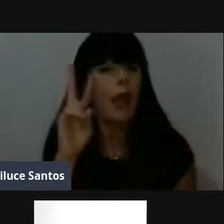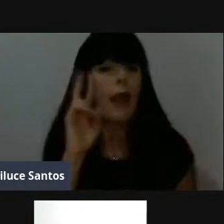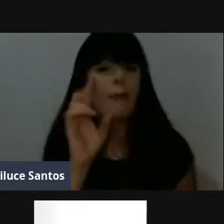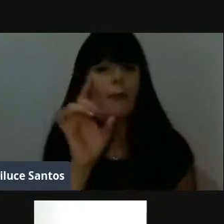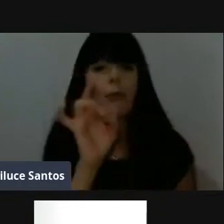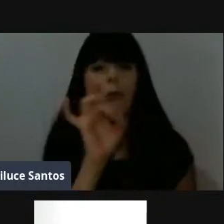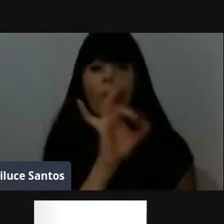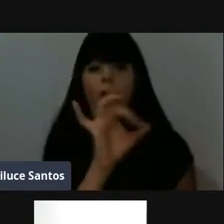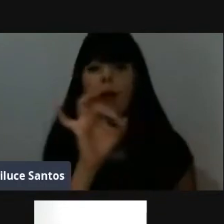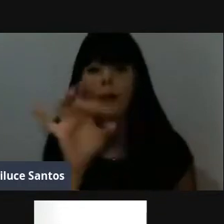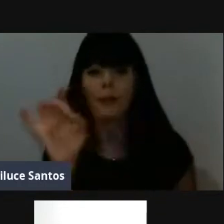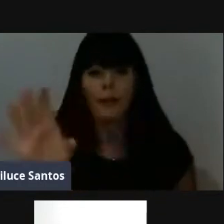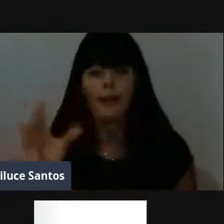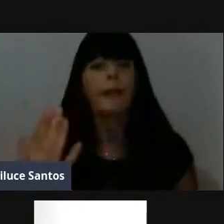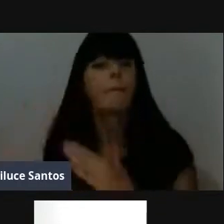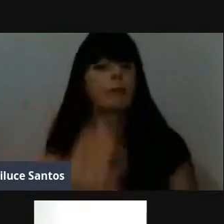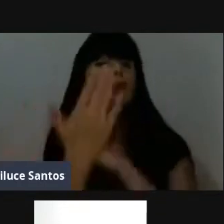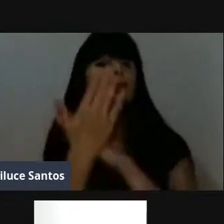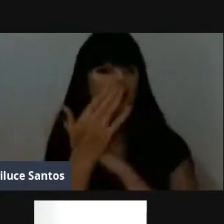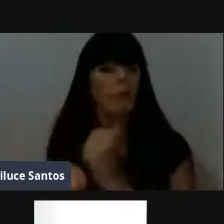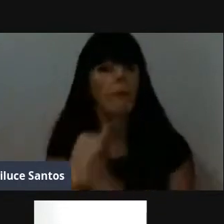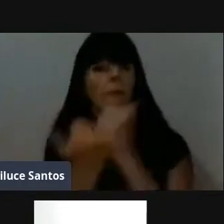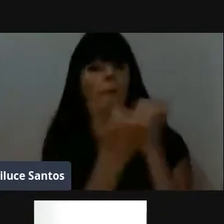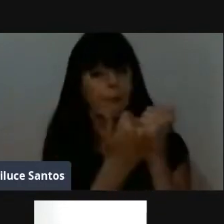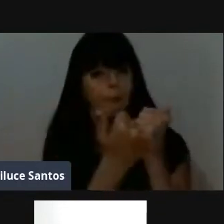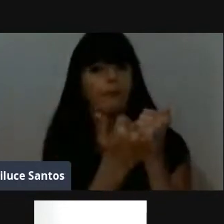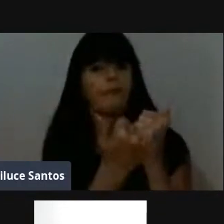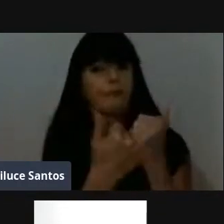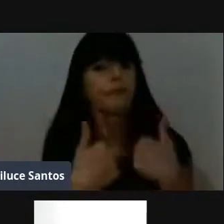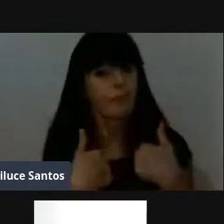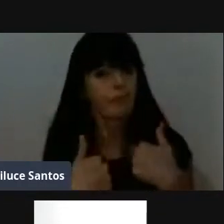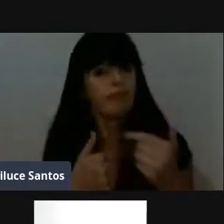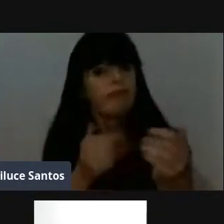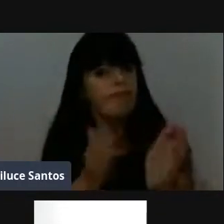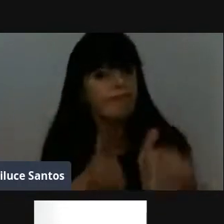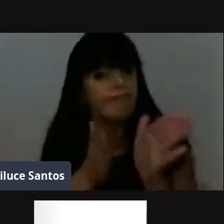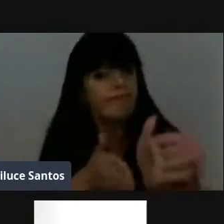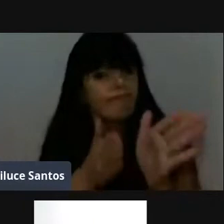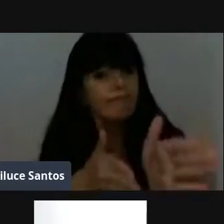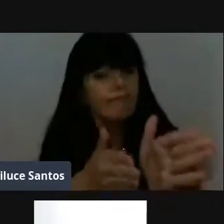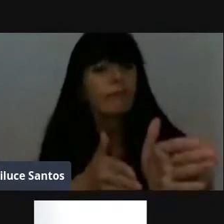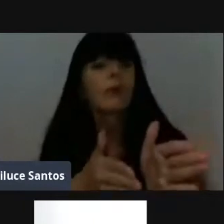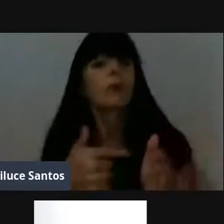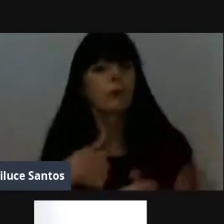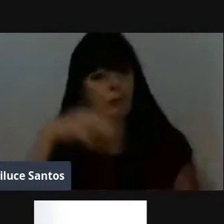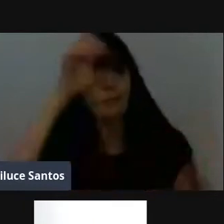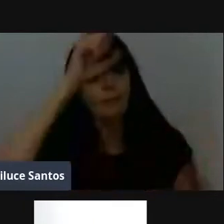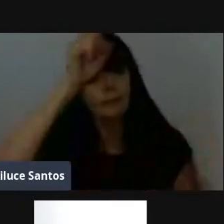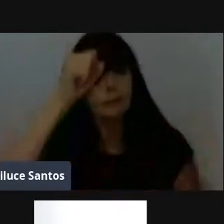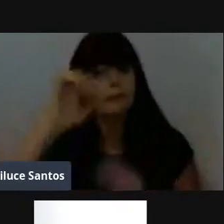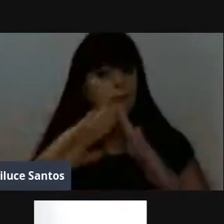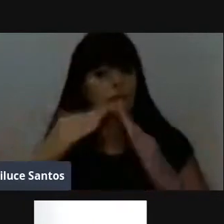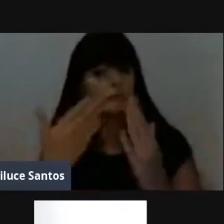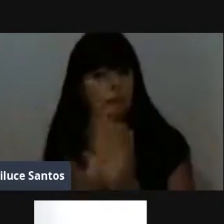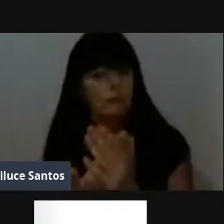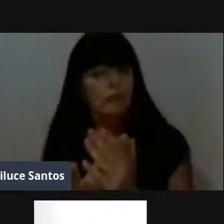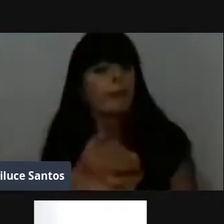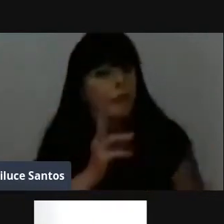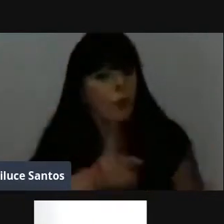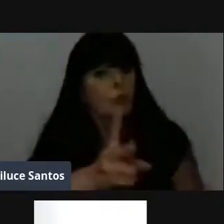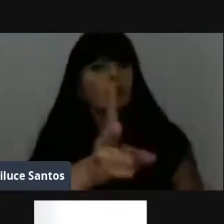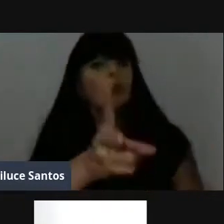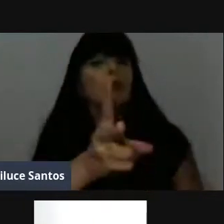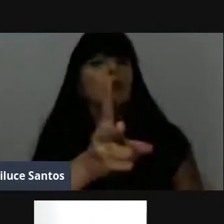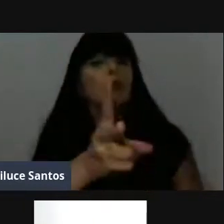me deu uma sustentabilidade no início, né, e eu segui, o que eu aprendi lá eu continuei no mesmo, né, continuei